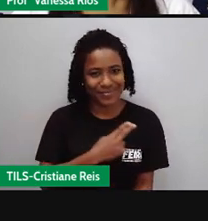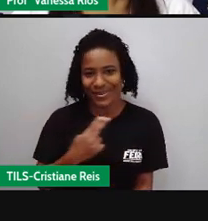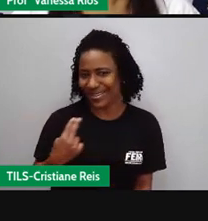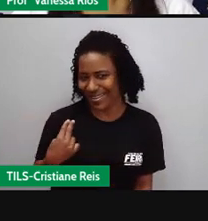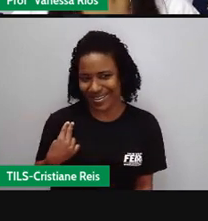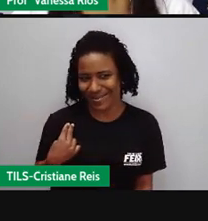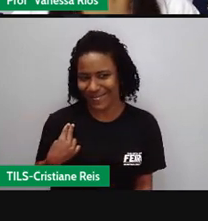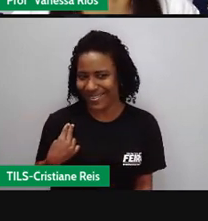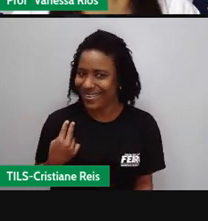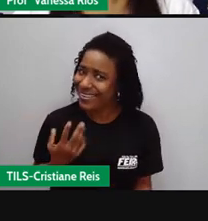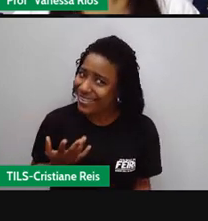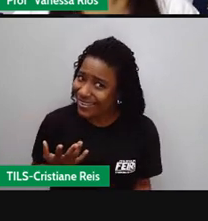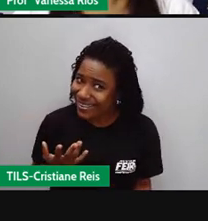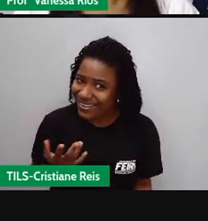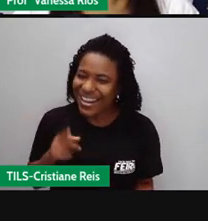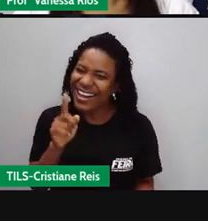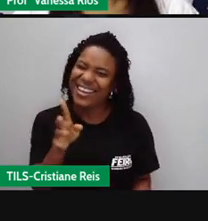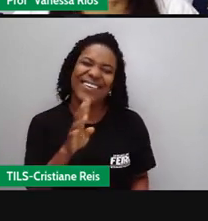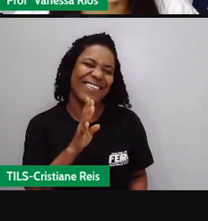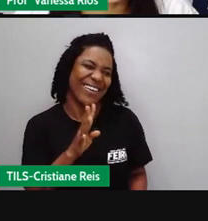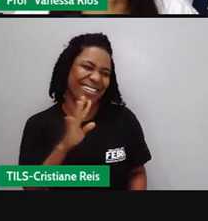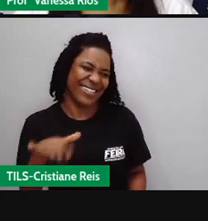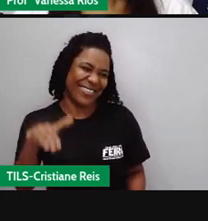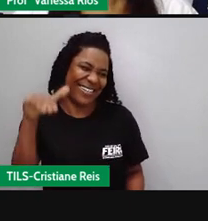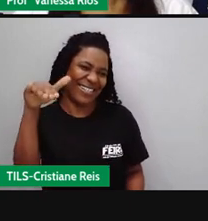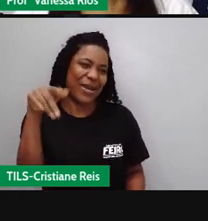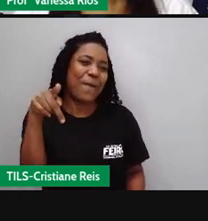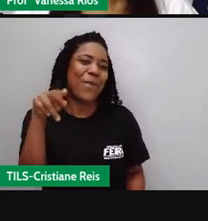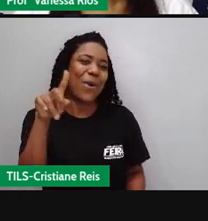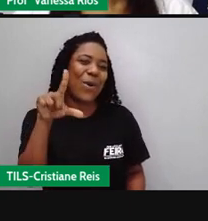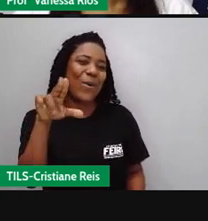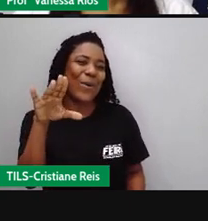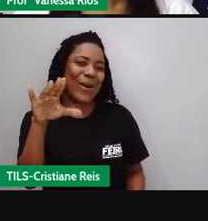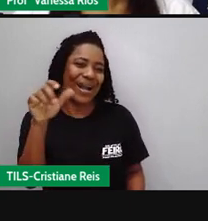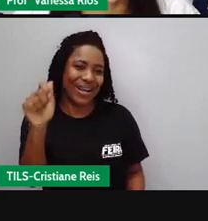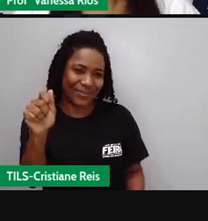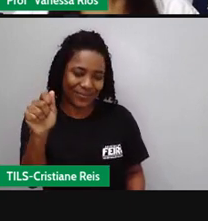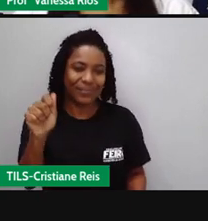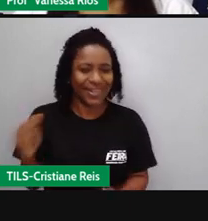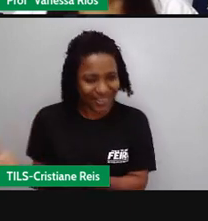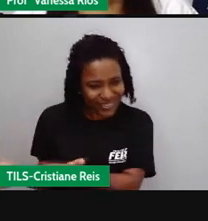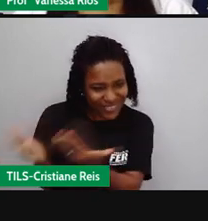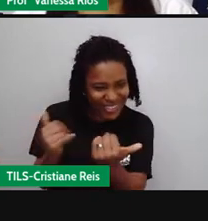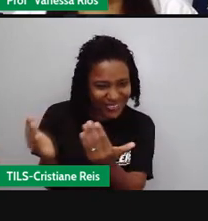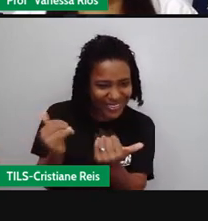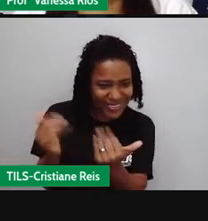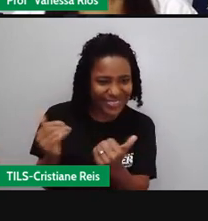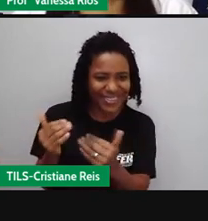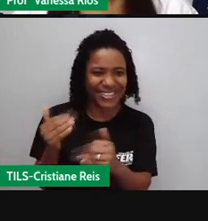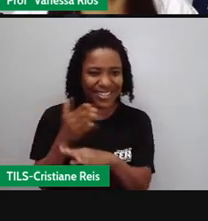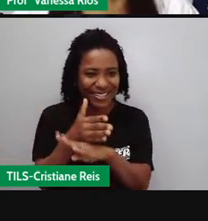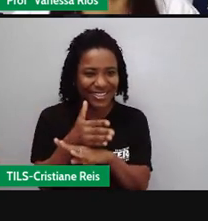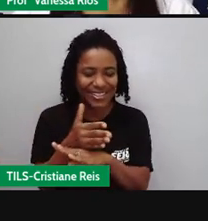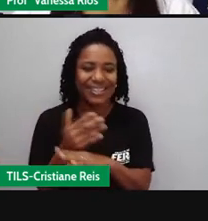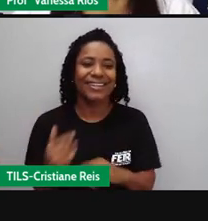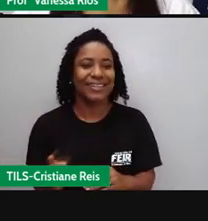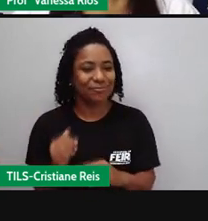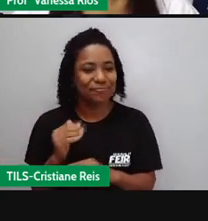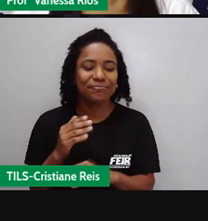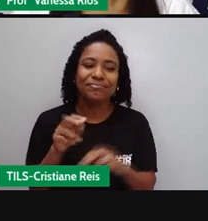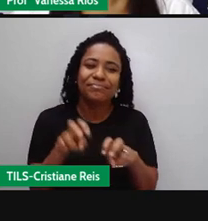puluca entre ela lhe serviu licor perguntou por parentes que ele não